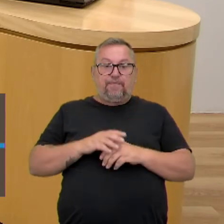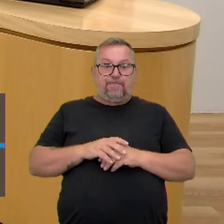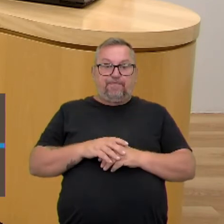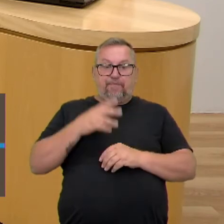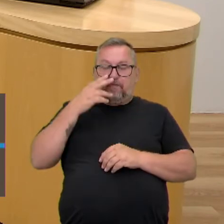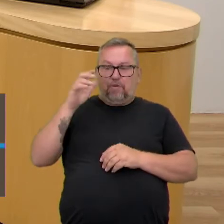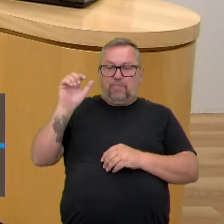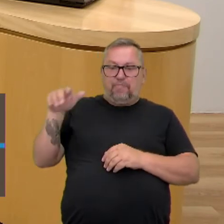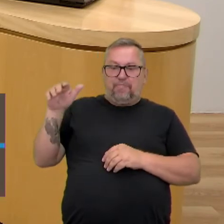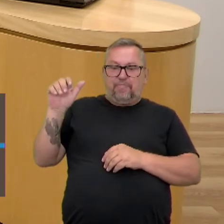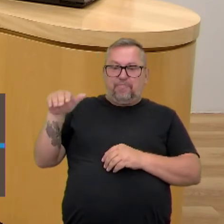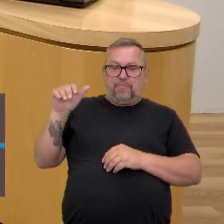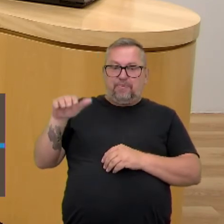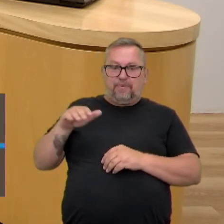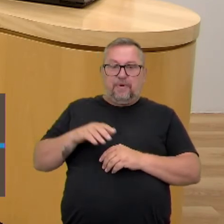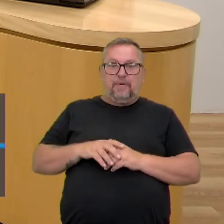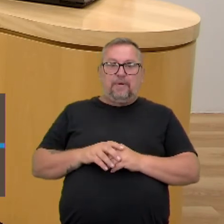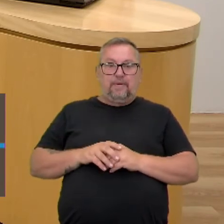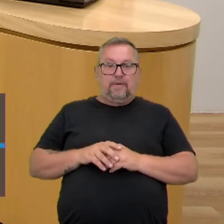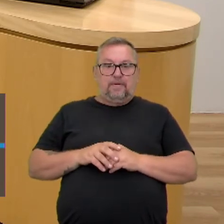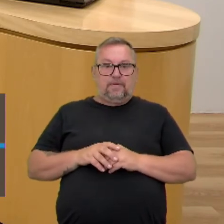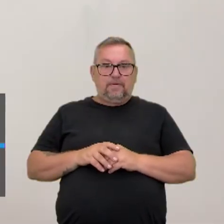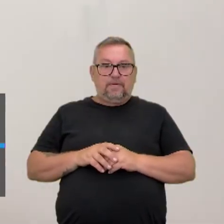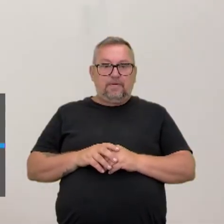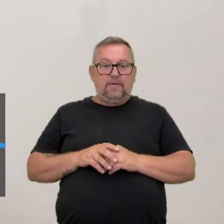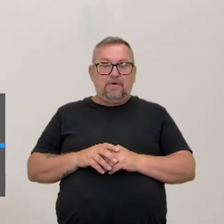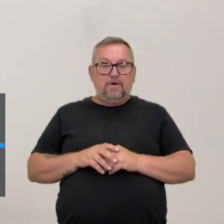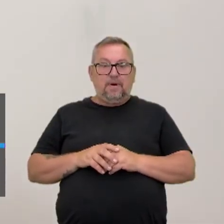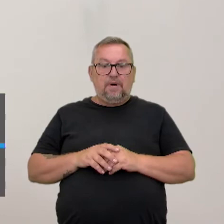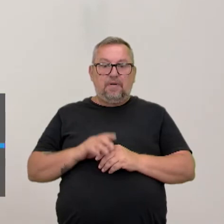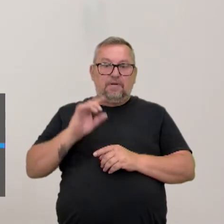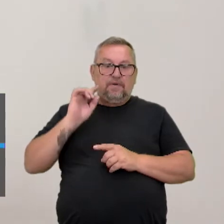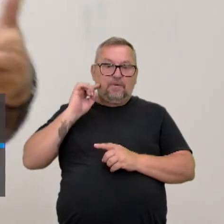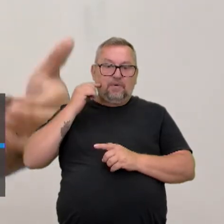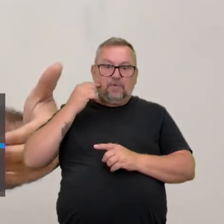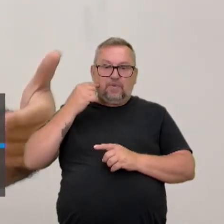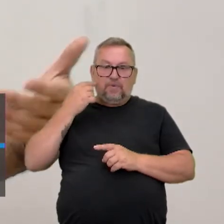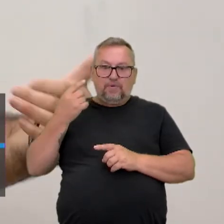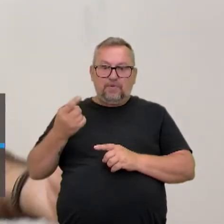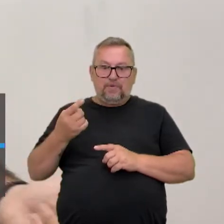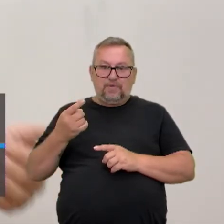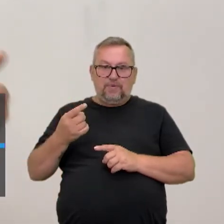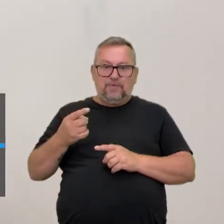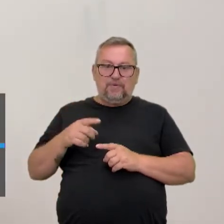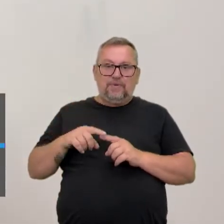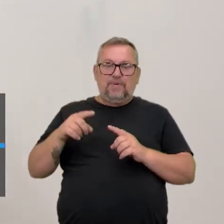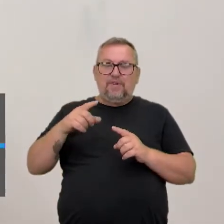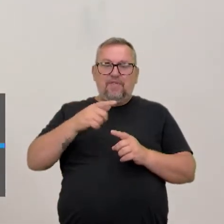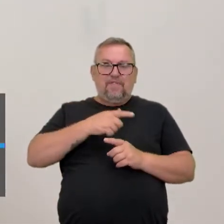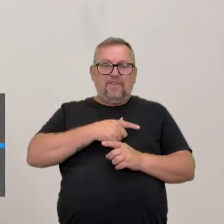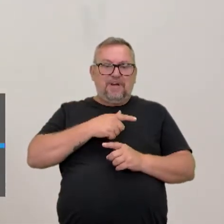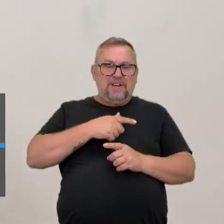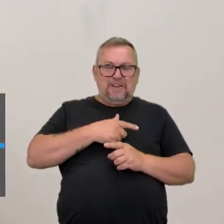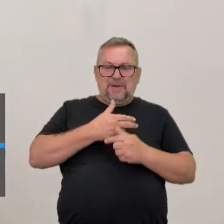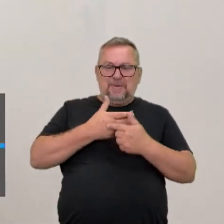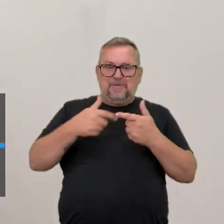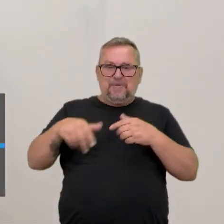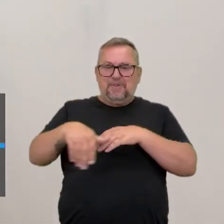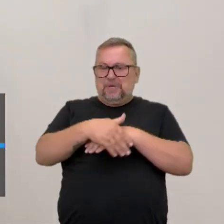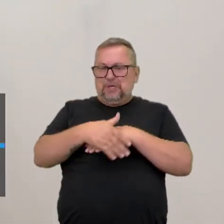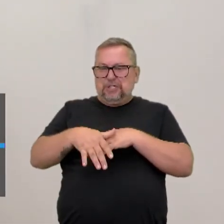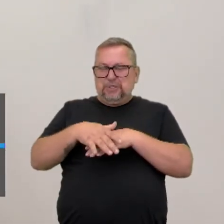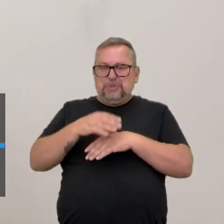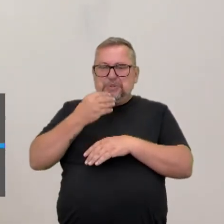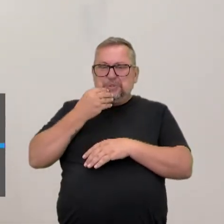abandonado pelos órgãos públicos. Então é sujo, né? Os prédios são velhos e feios. E aí você coloca